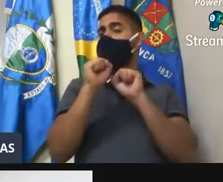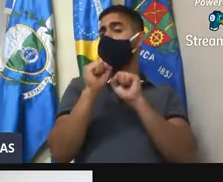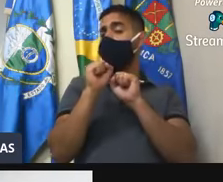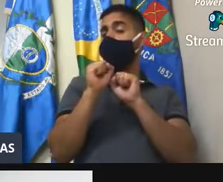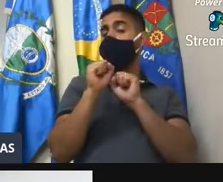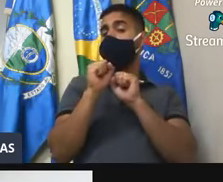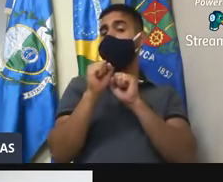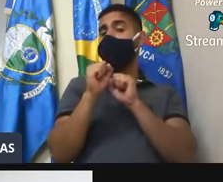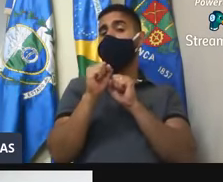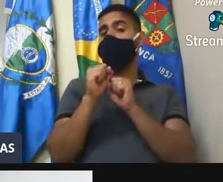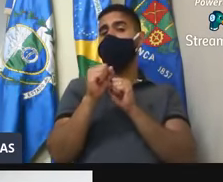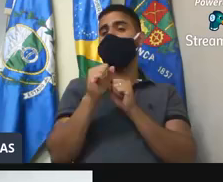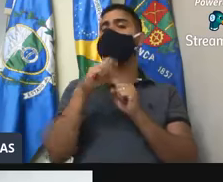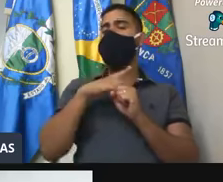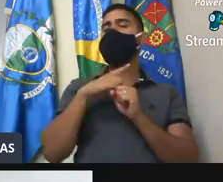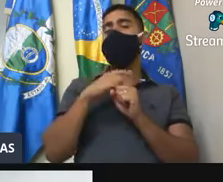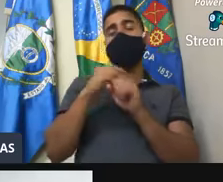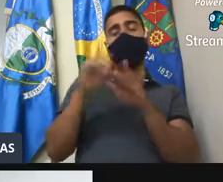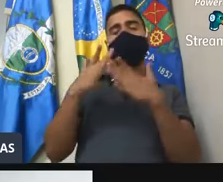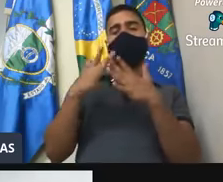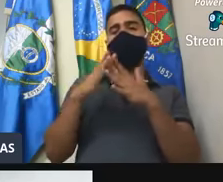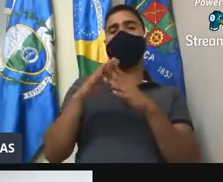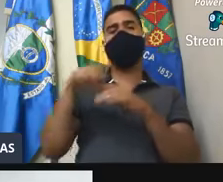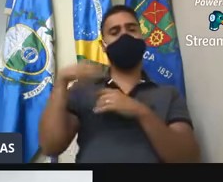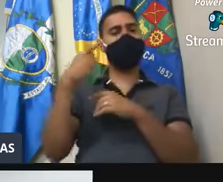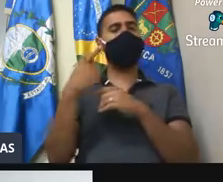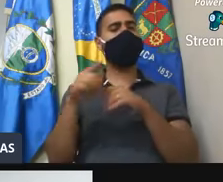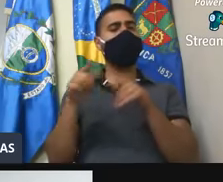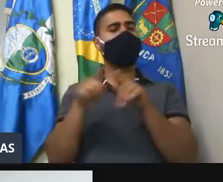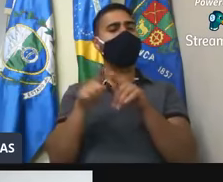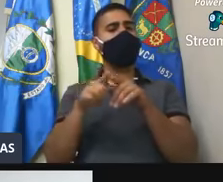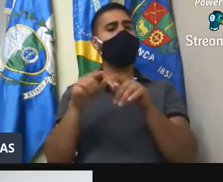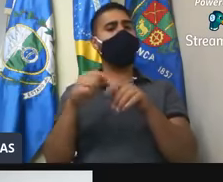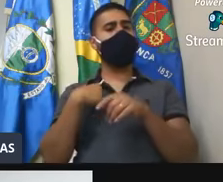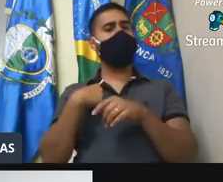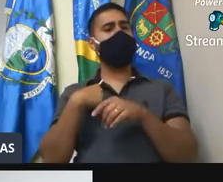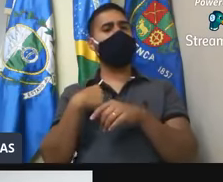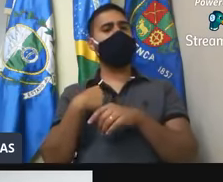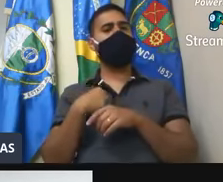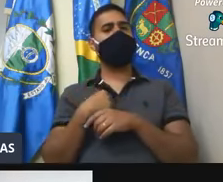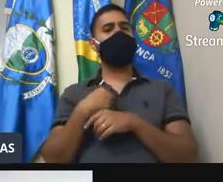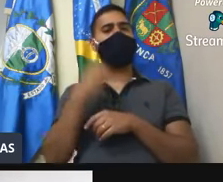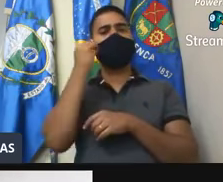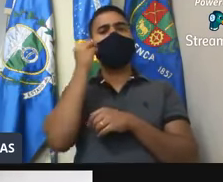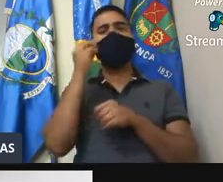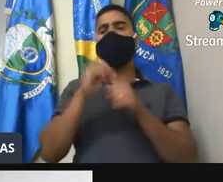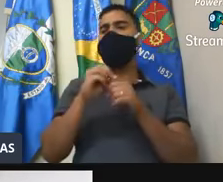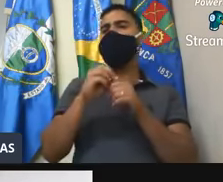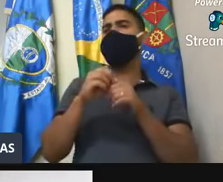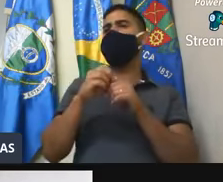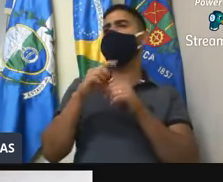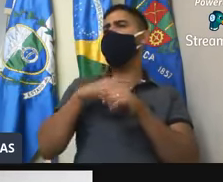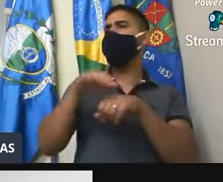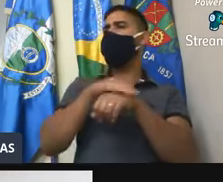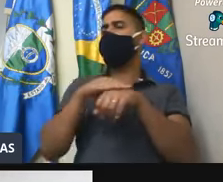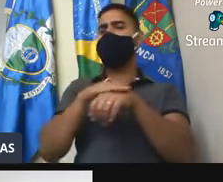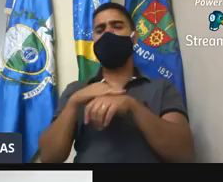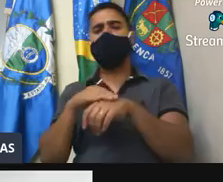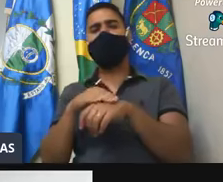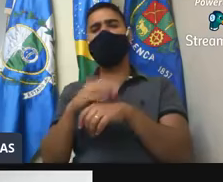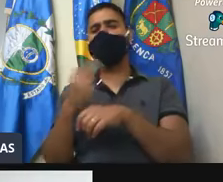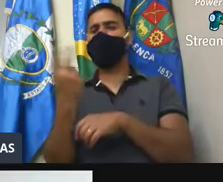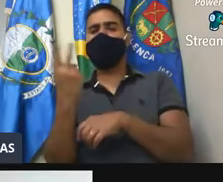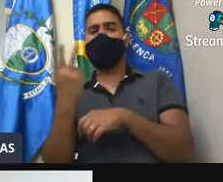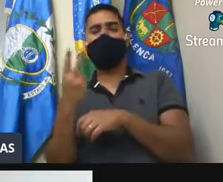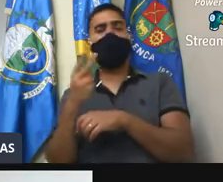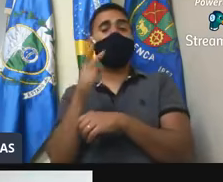vissem isso aí com atenção, depois eu vou fazer até um, sei lá, tentar fazer um comunicado, uma conversa depois com Marcelo e a Léia, pra